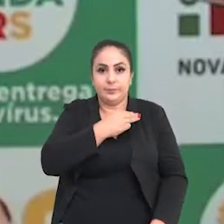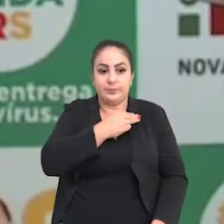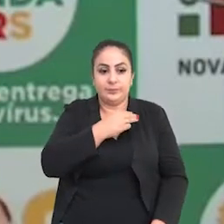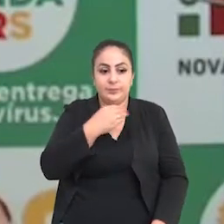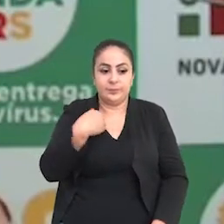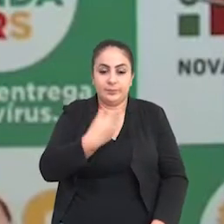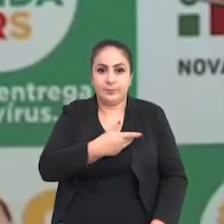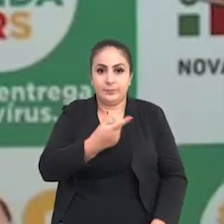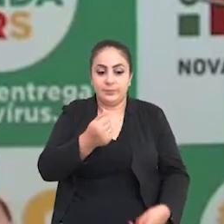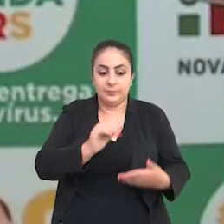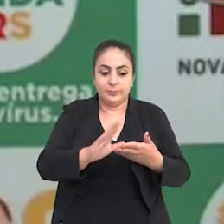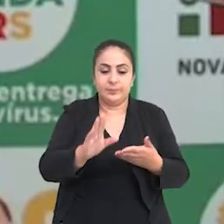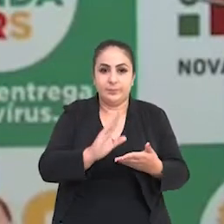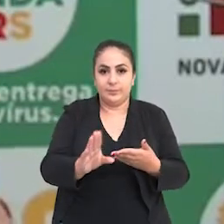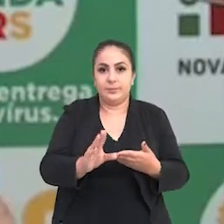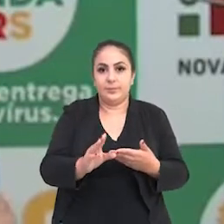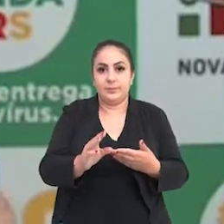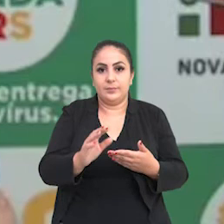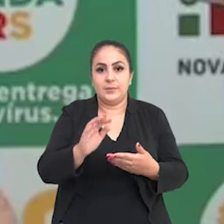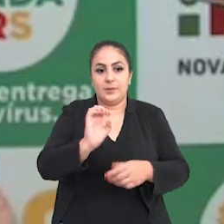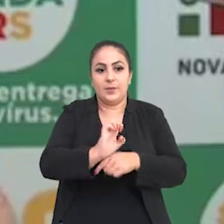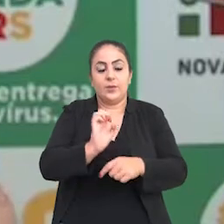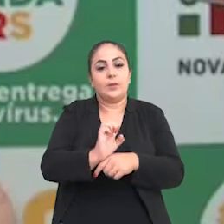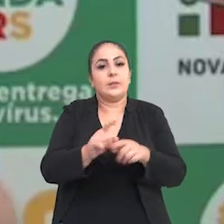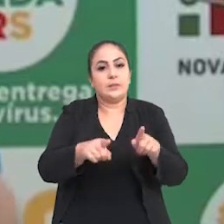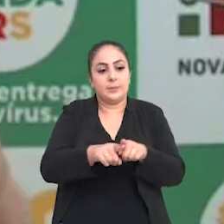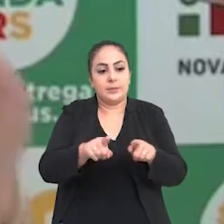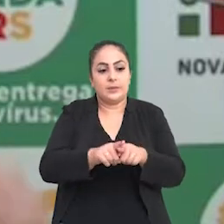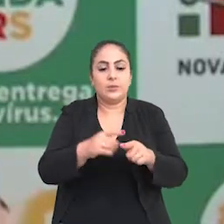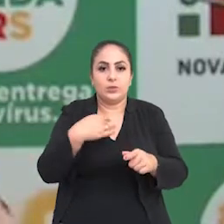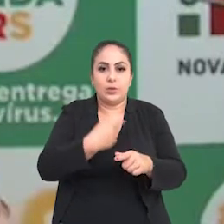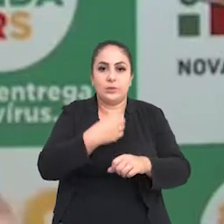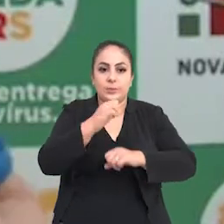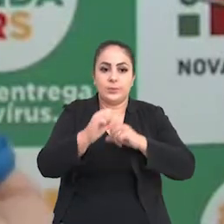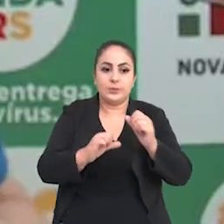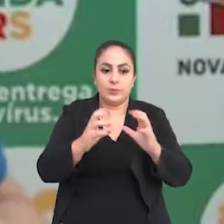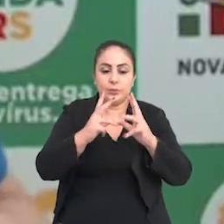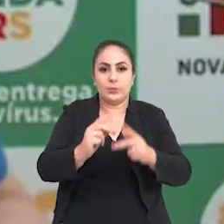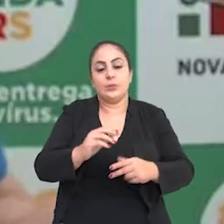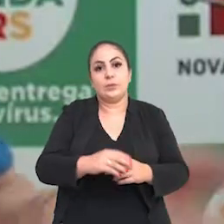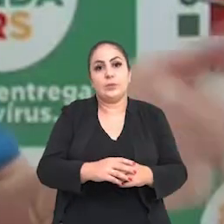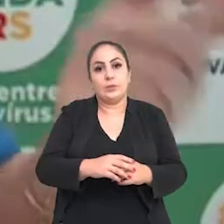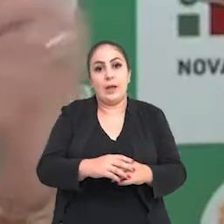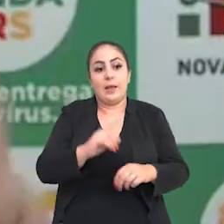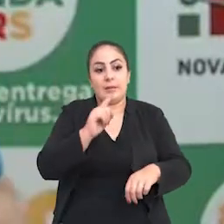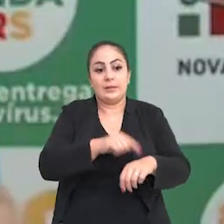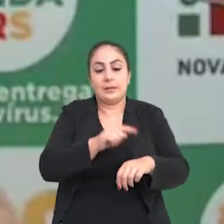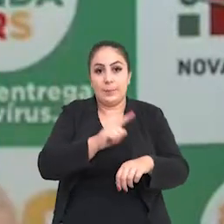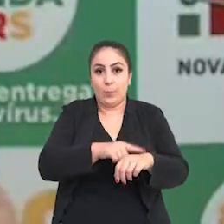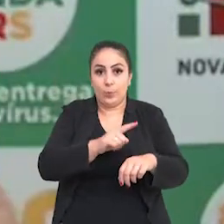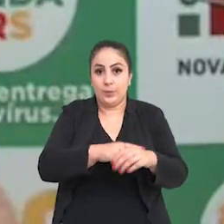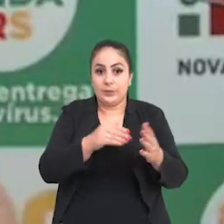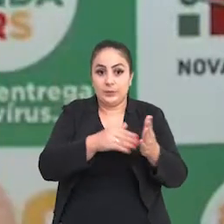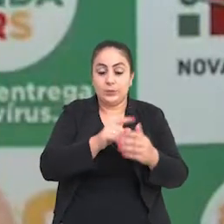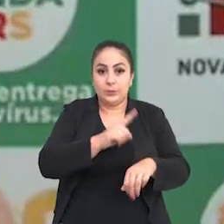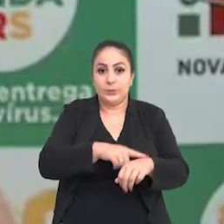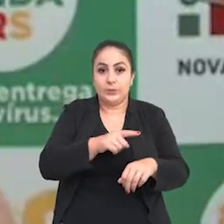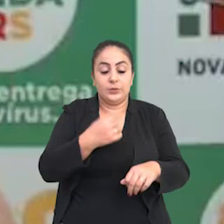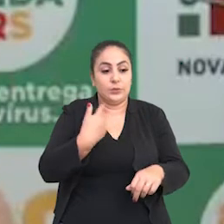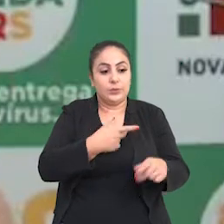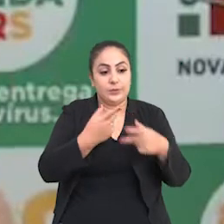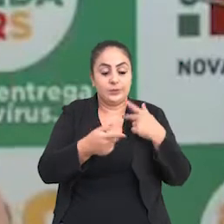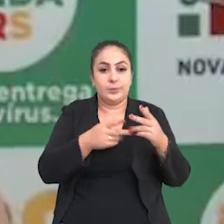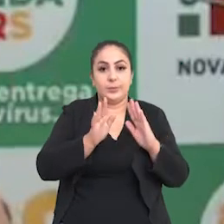Ministério nos coloque o recurso do Fundo Estadual e imediatamente a gente está transferindo. Até o presente momento,